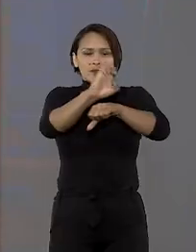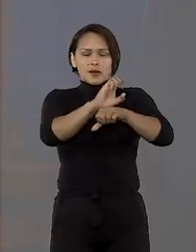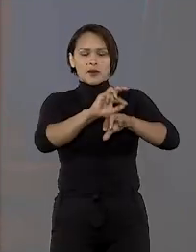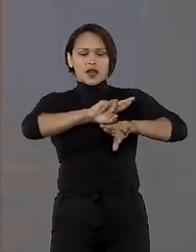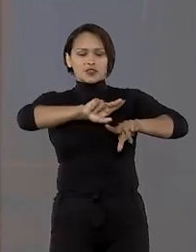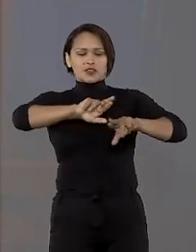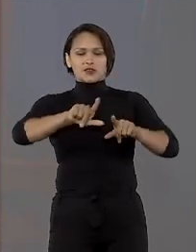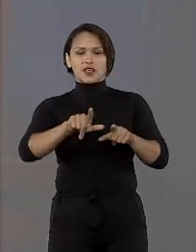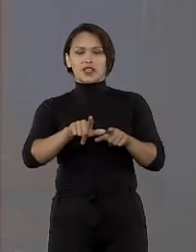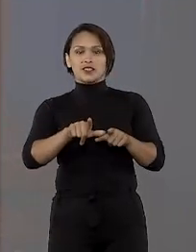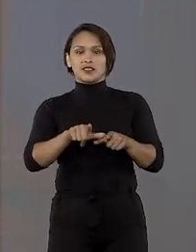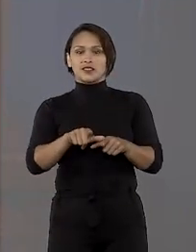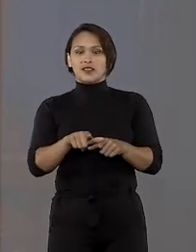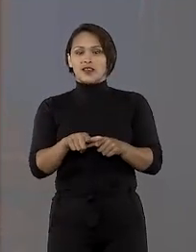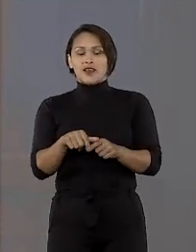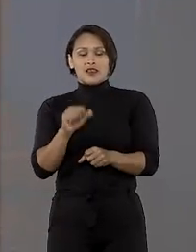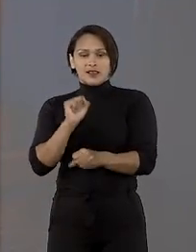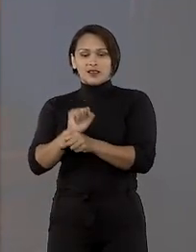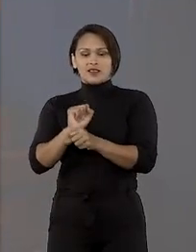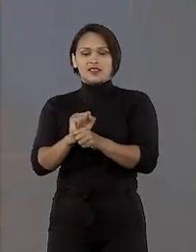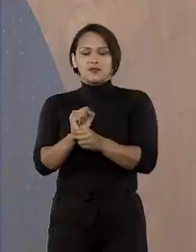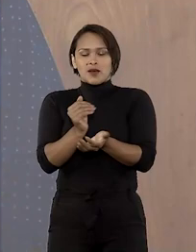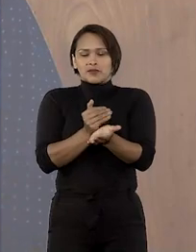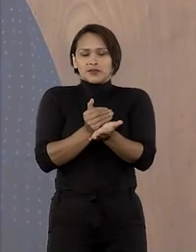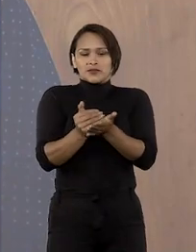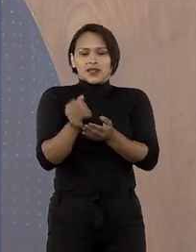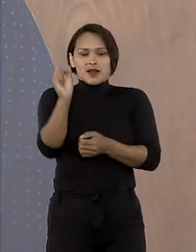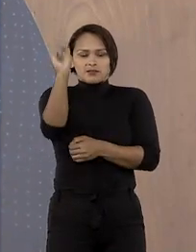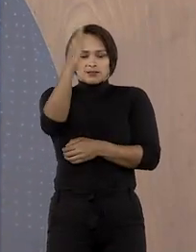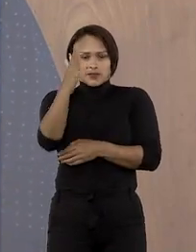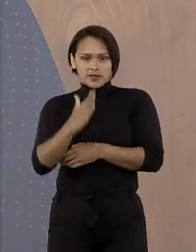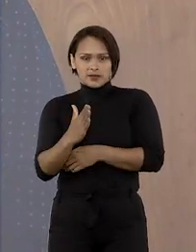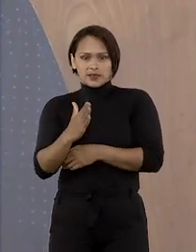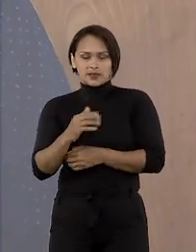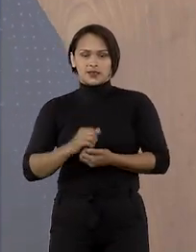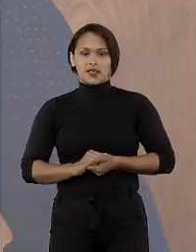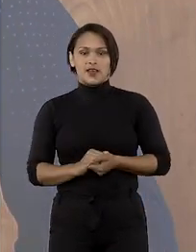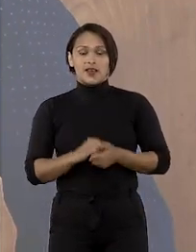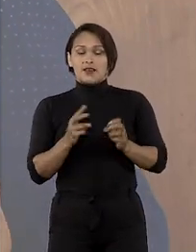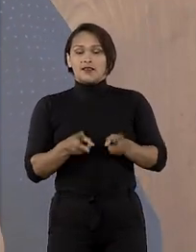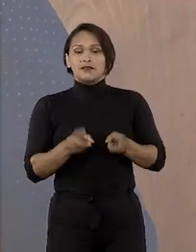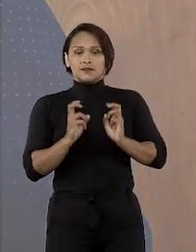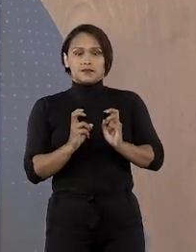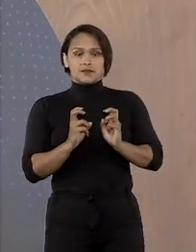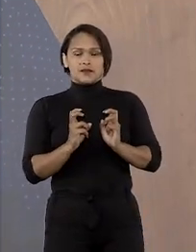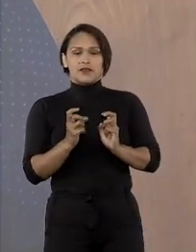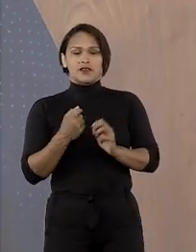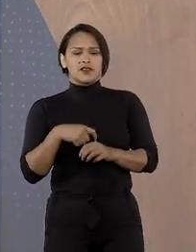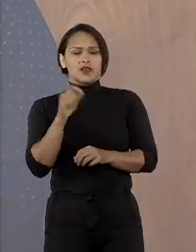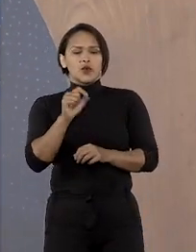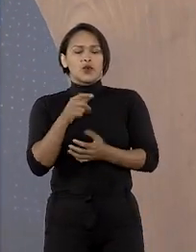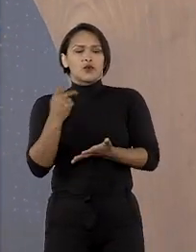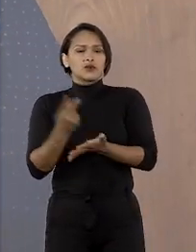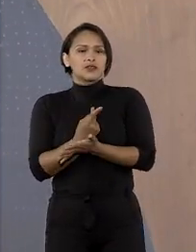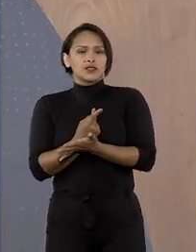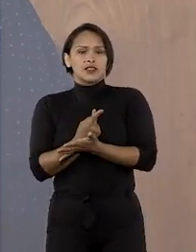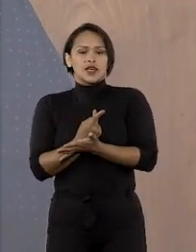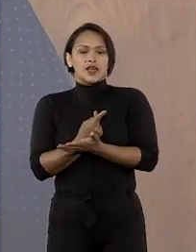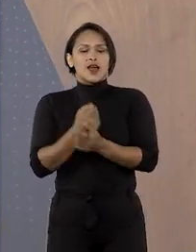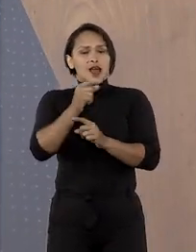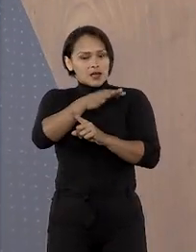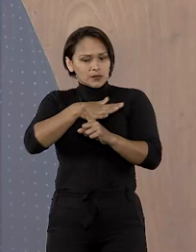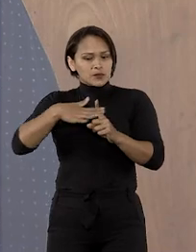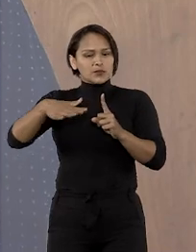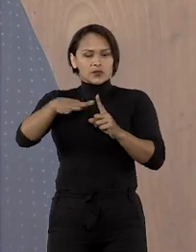e esperam que a iniciativa se espalhe pelo país. A gente percebe que, com isso, a gente vê que o povo